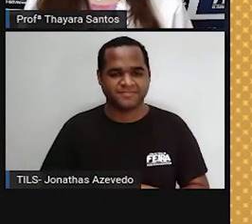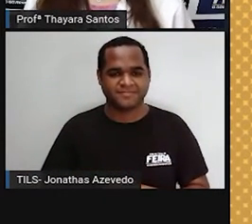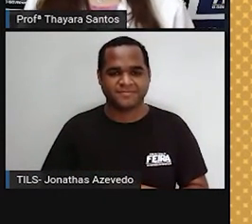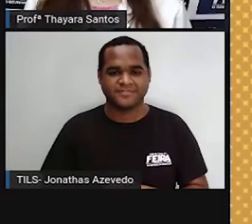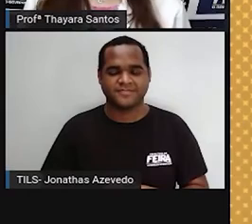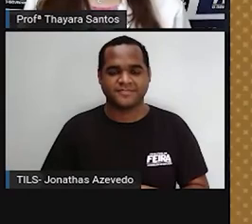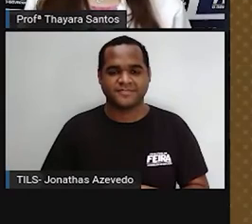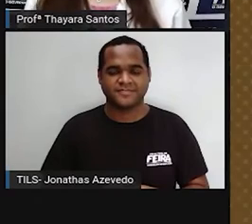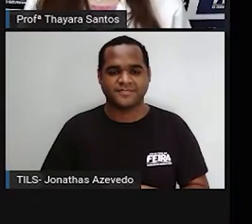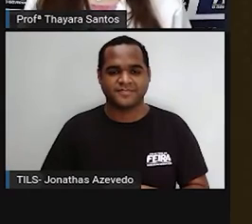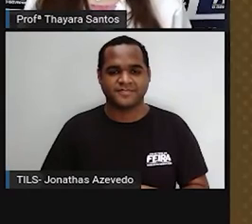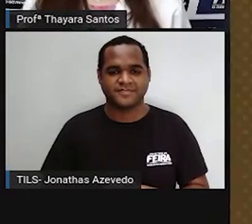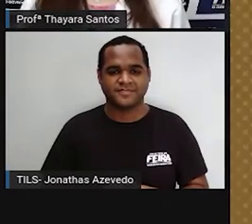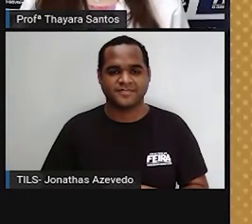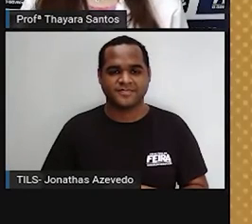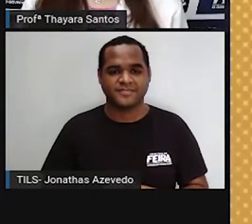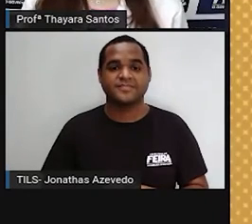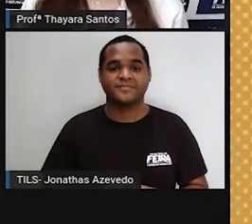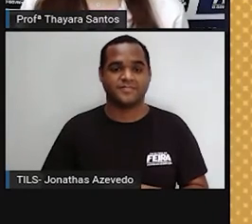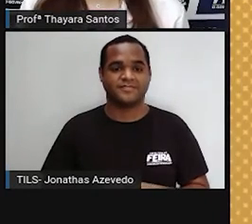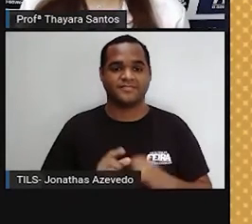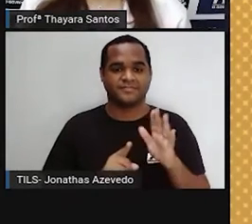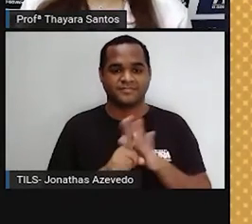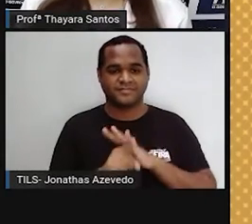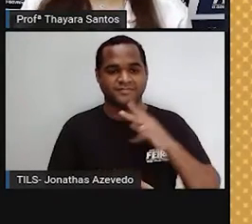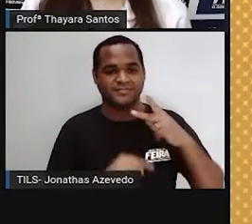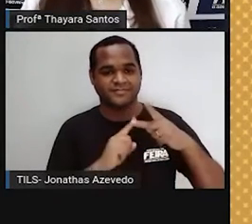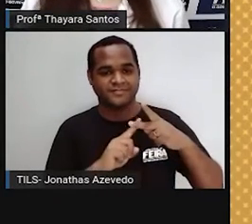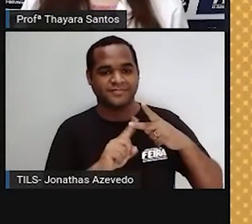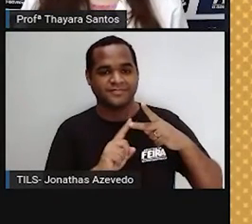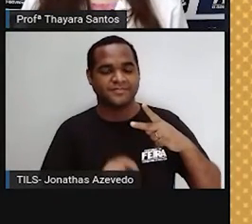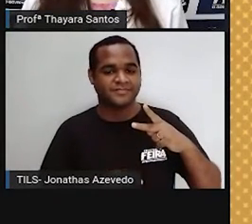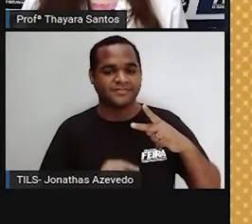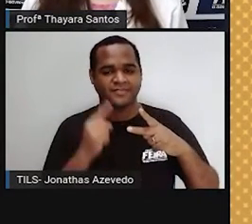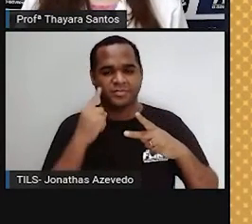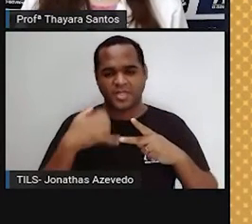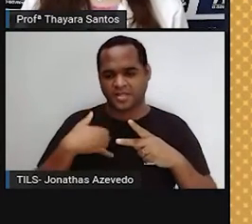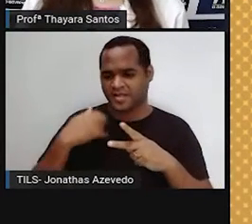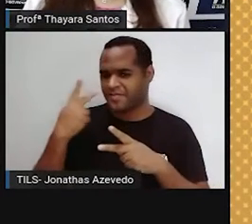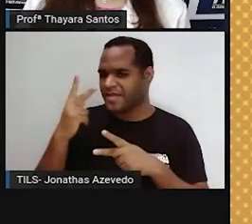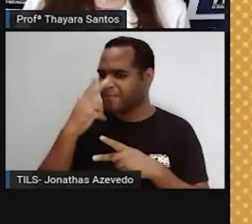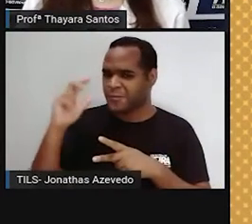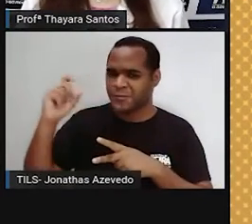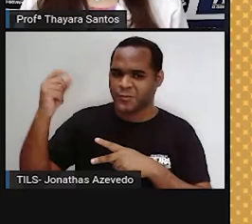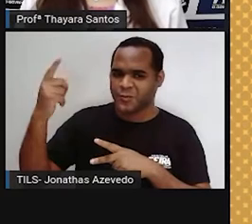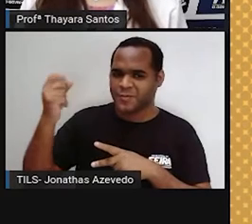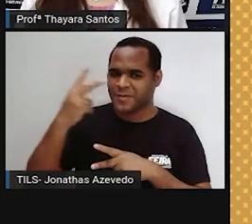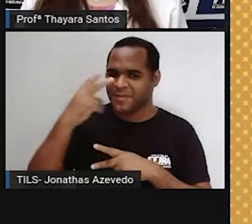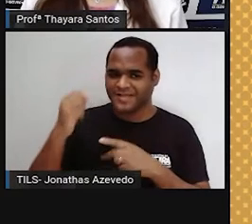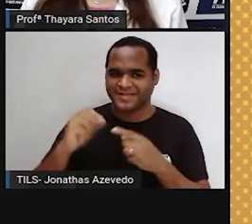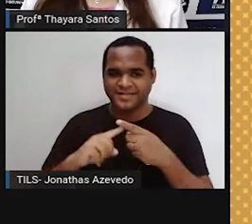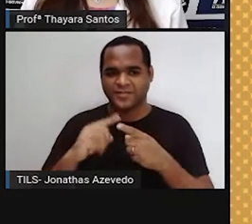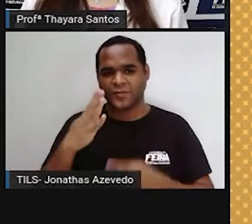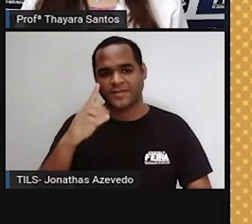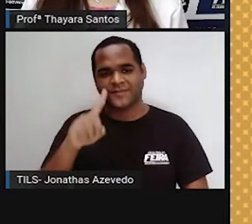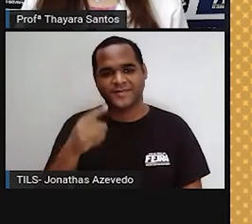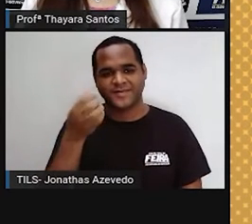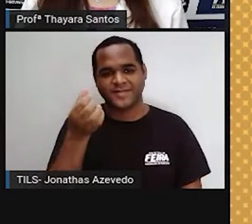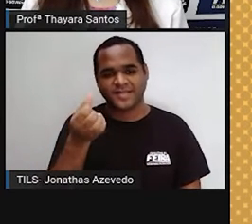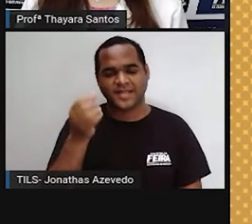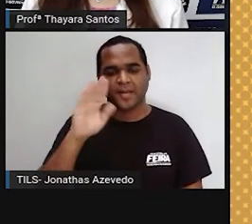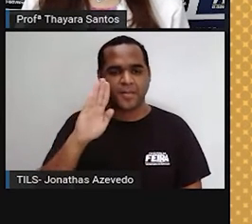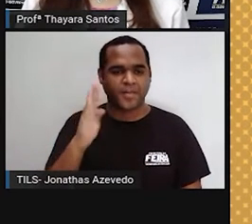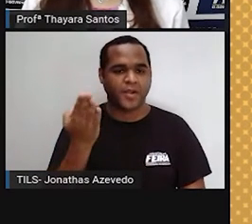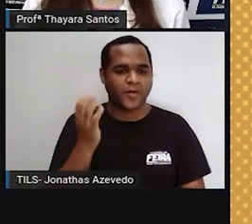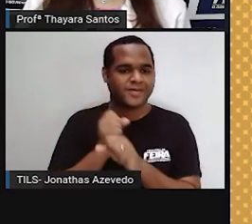lá para a próxima. A próxima perguntava. A idade aproximada do Sol é? Letra B também. 4